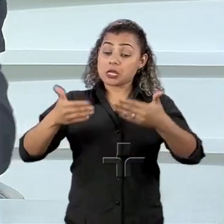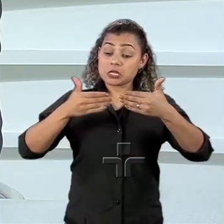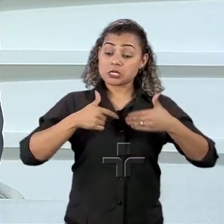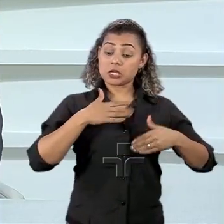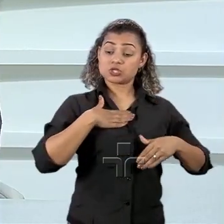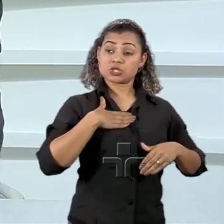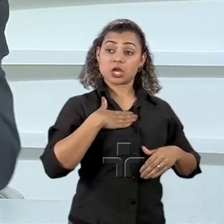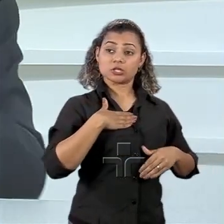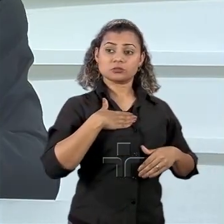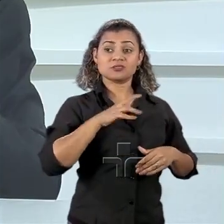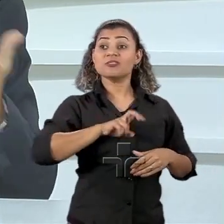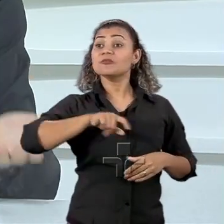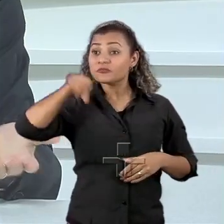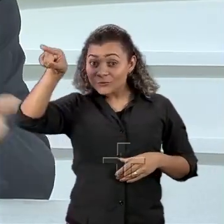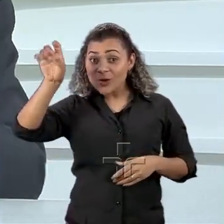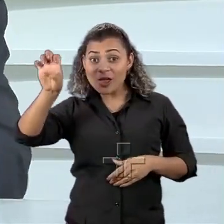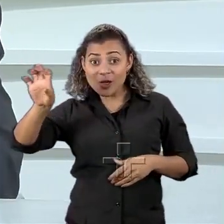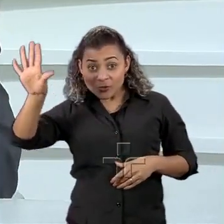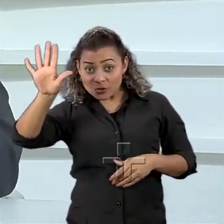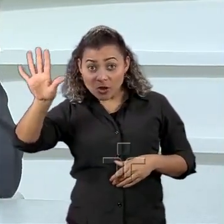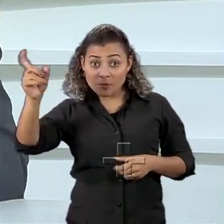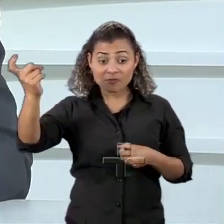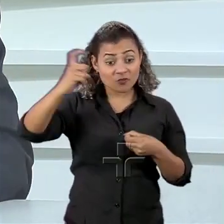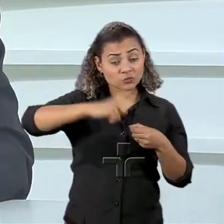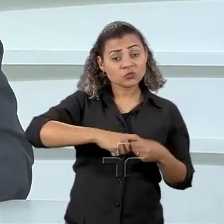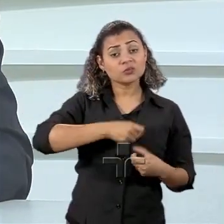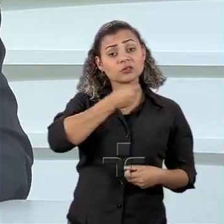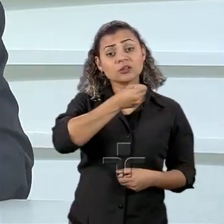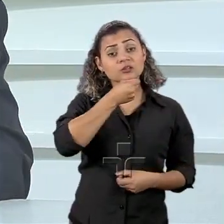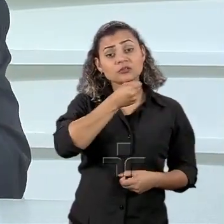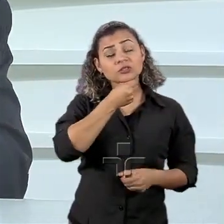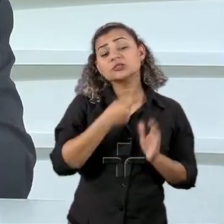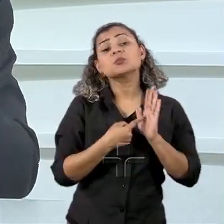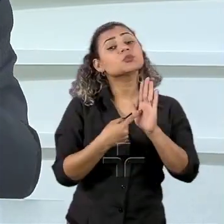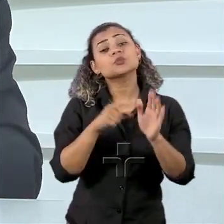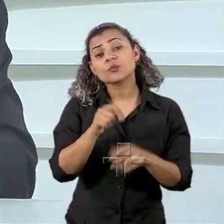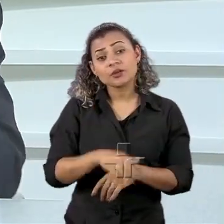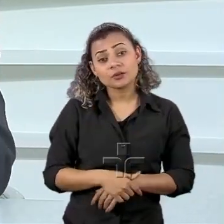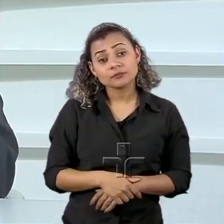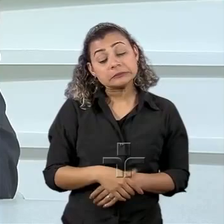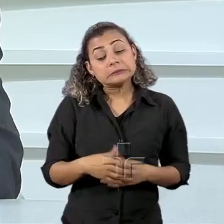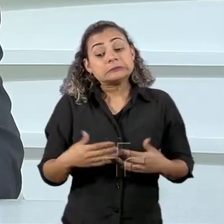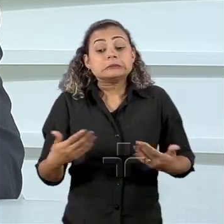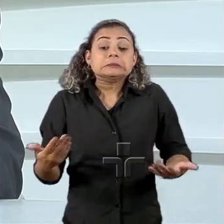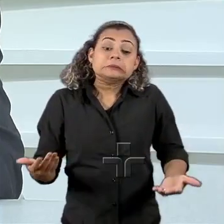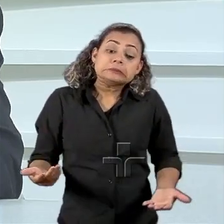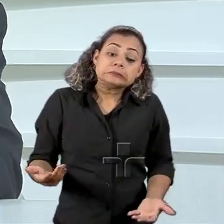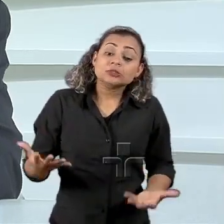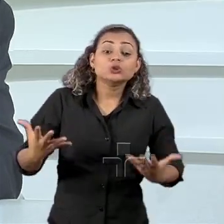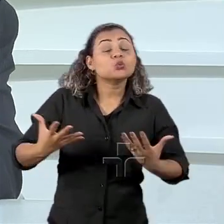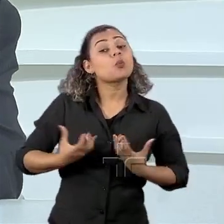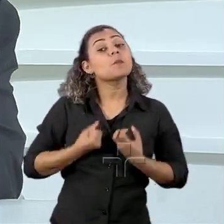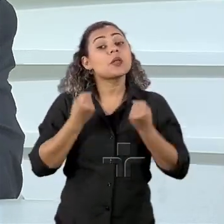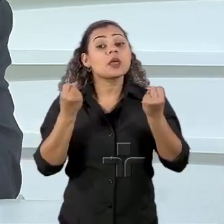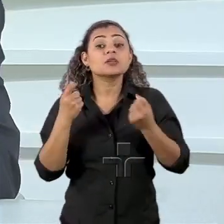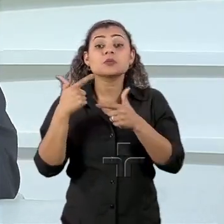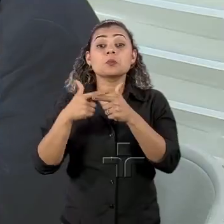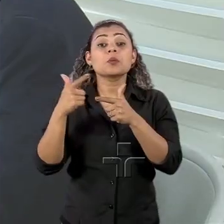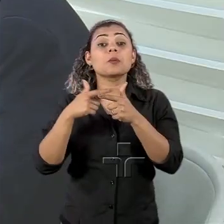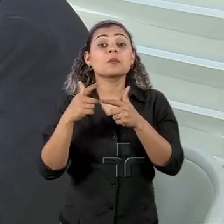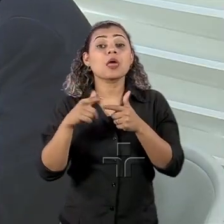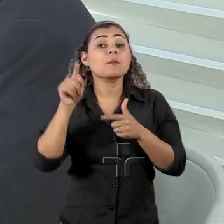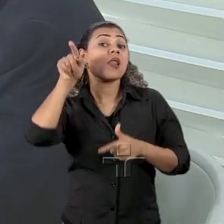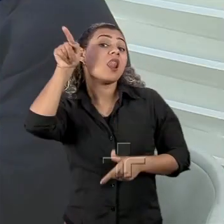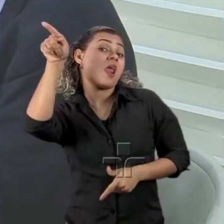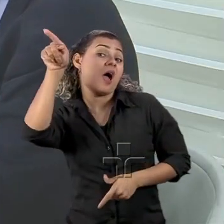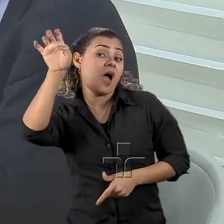Ele foi para a Europa, voltou, deu uma entrevista para o Estadão, o ele falou? Ele falou, olha, por nossa surpresa, o problema está do lado de lá.